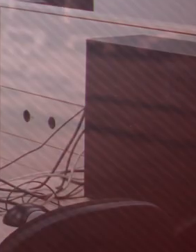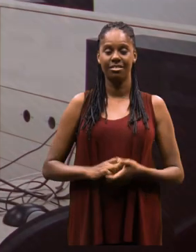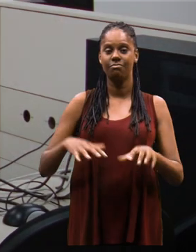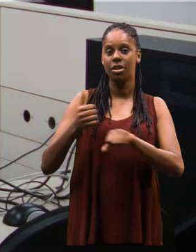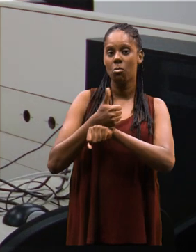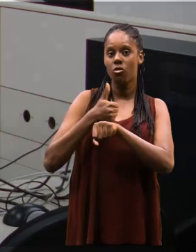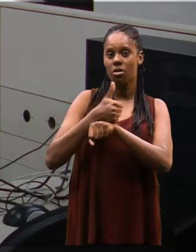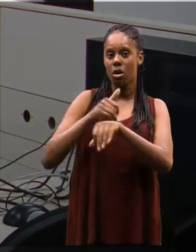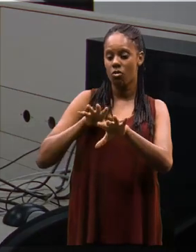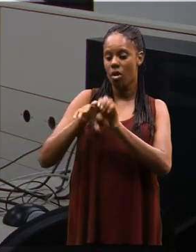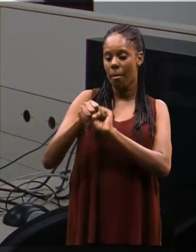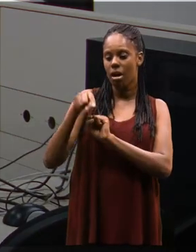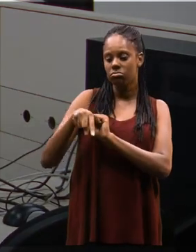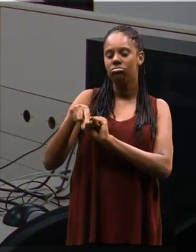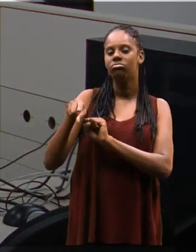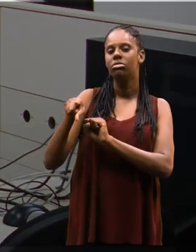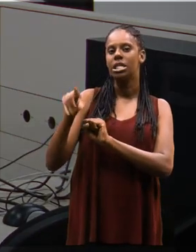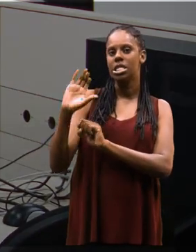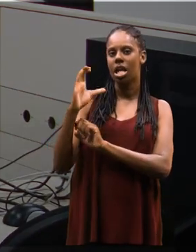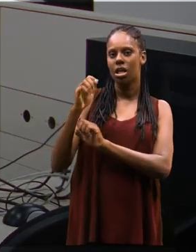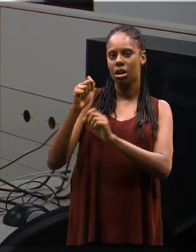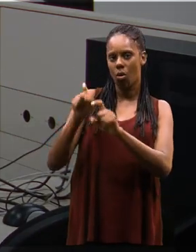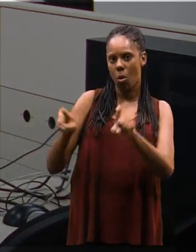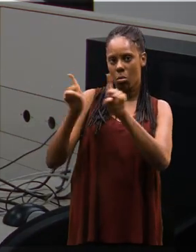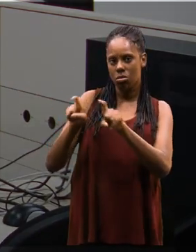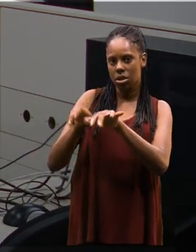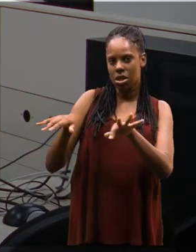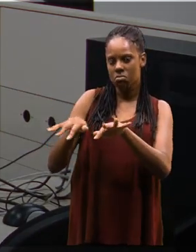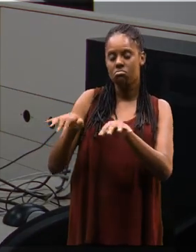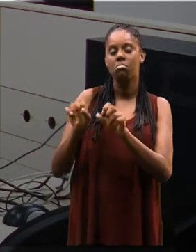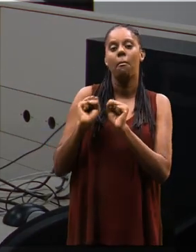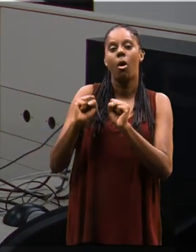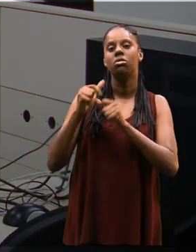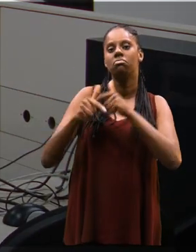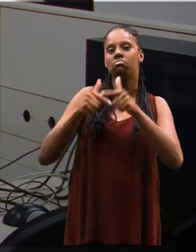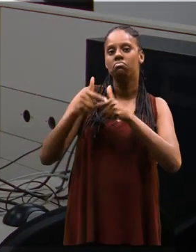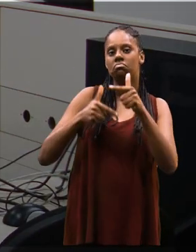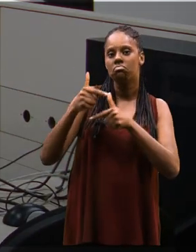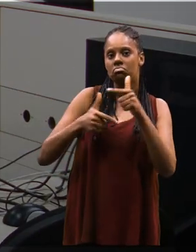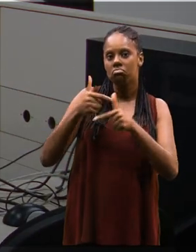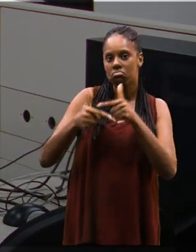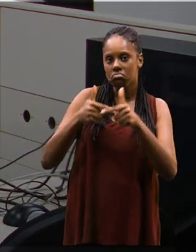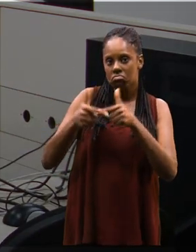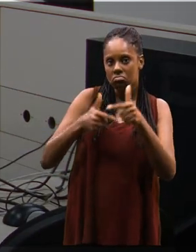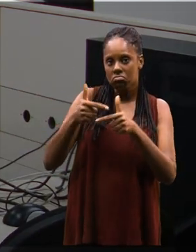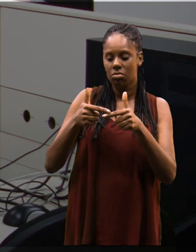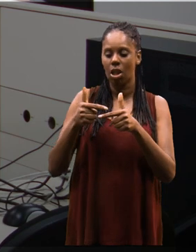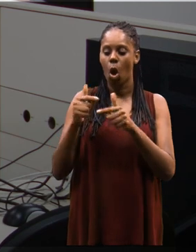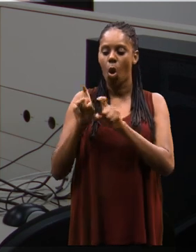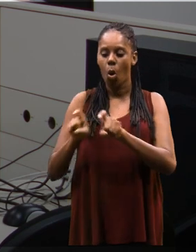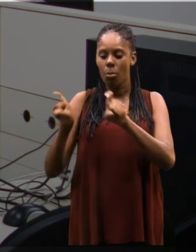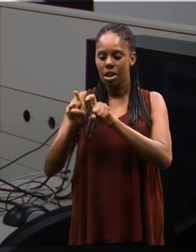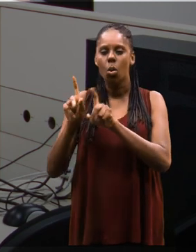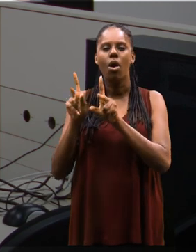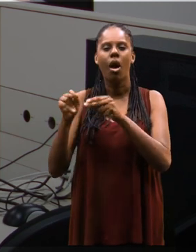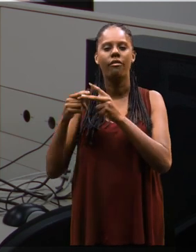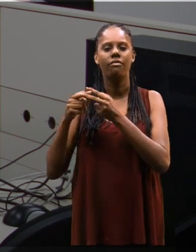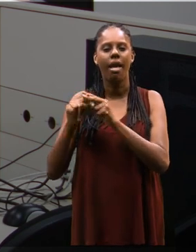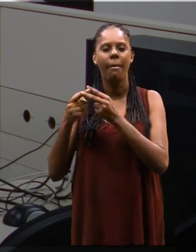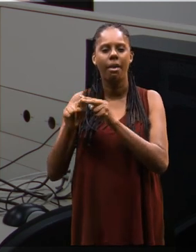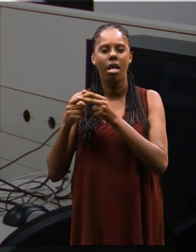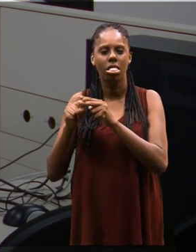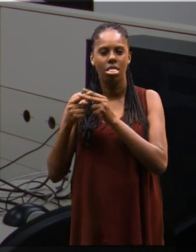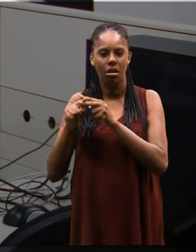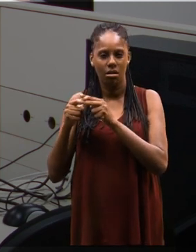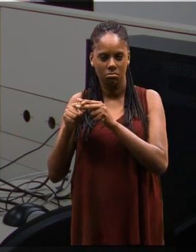O profissional formado em ciência da computação, ele pode tanto atuar com a computação como uma ferramenta